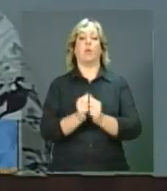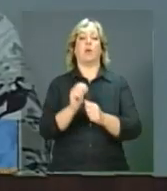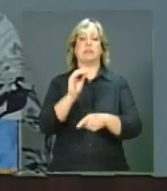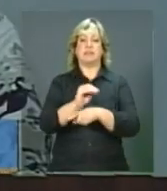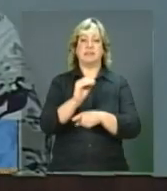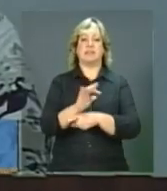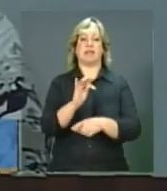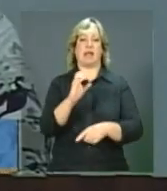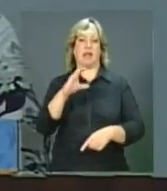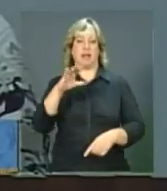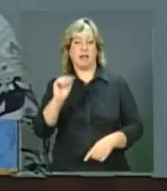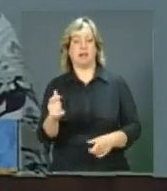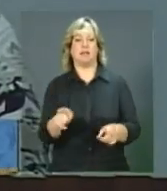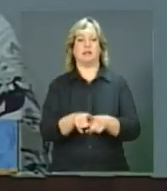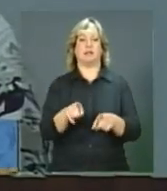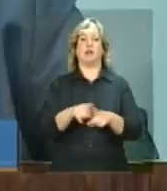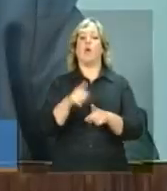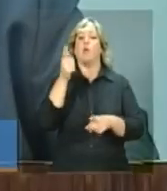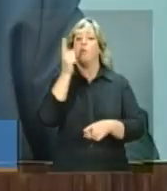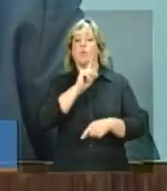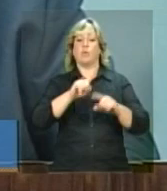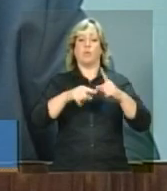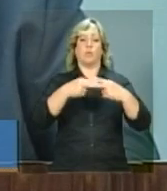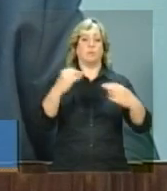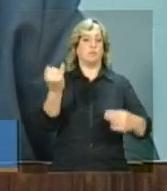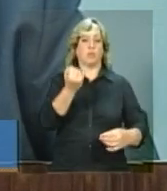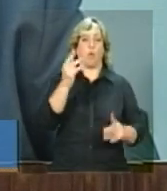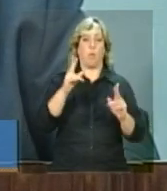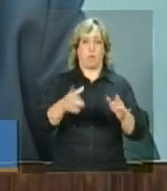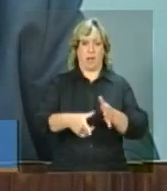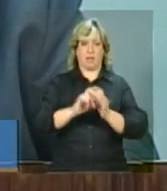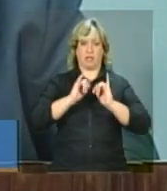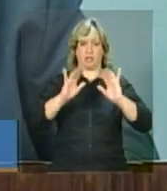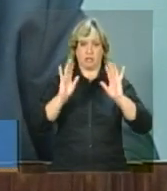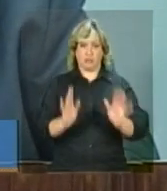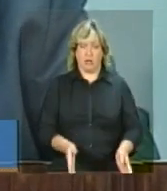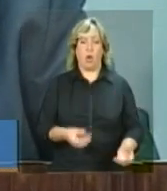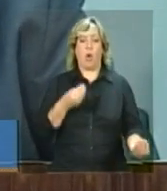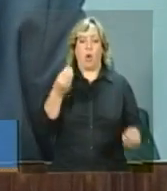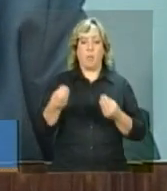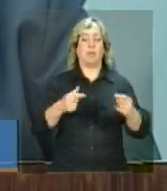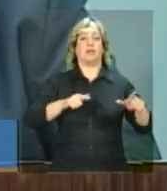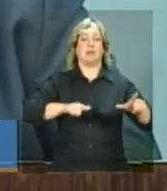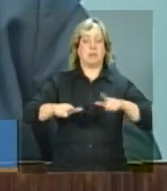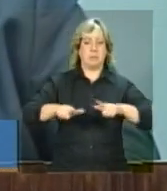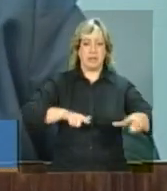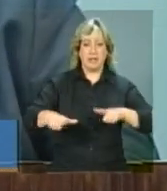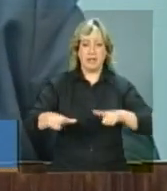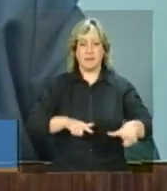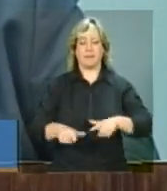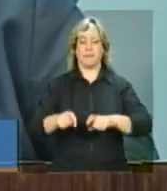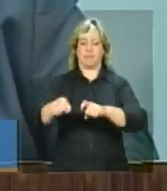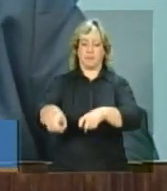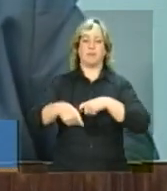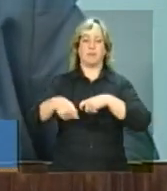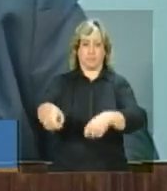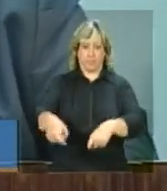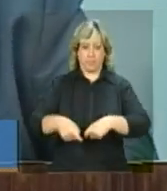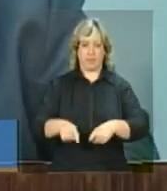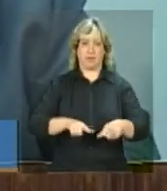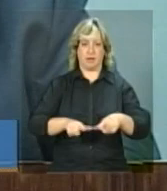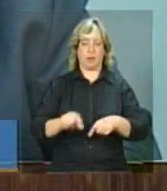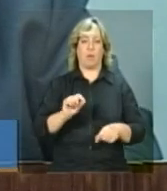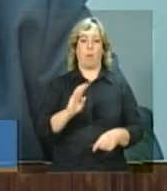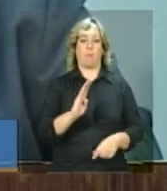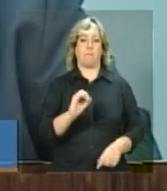técnica e o acesso a instrumentos importantes, como já foi destacado, como o fomento às atividades produtivas rurais, como o